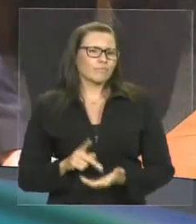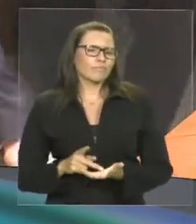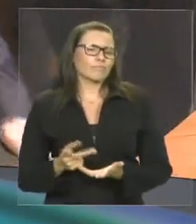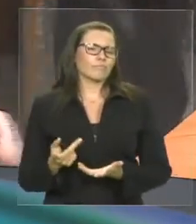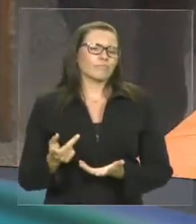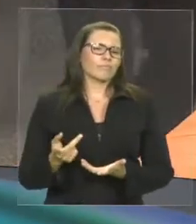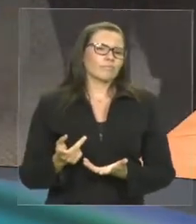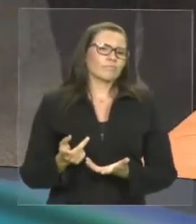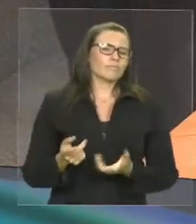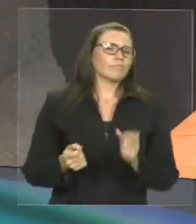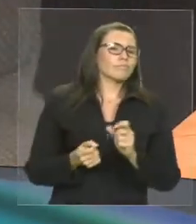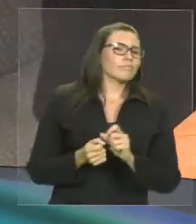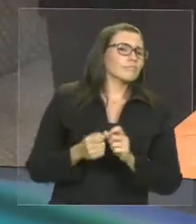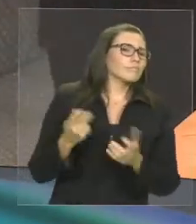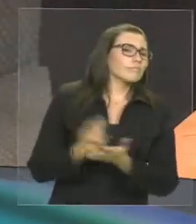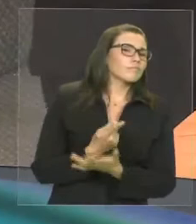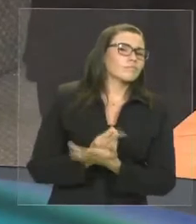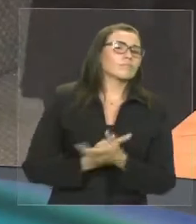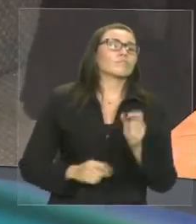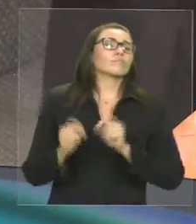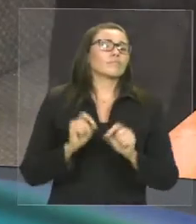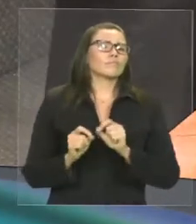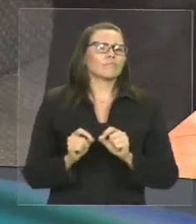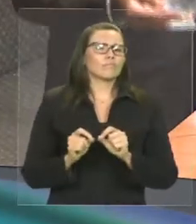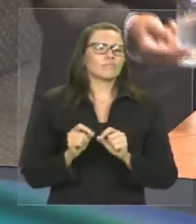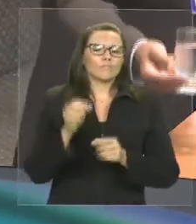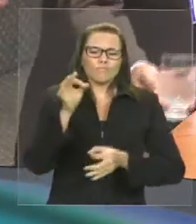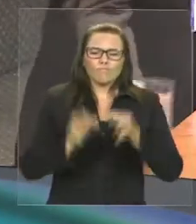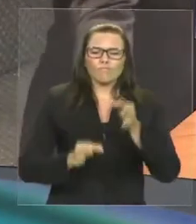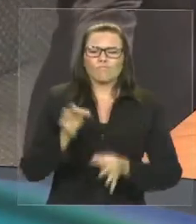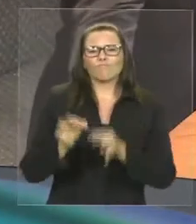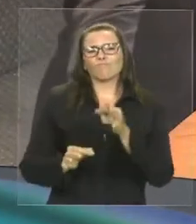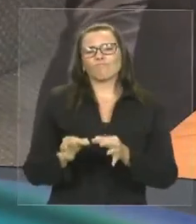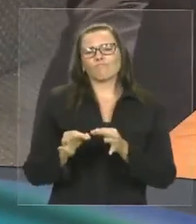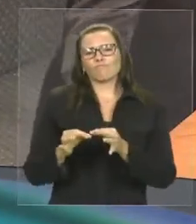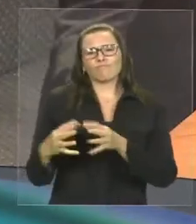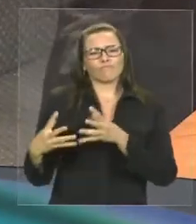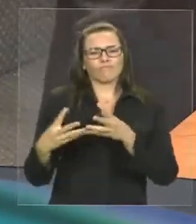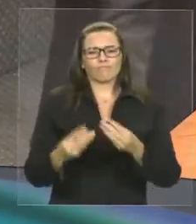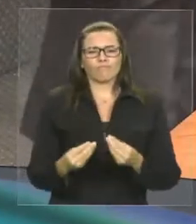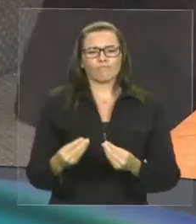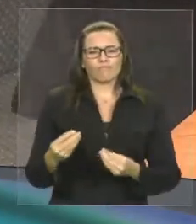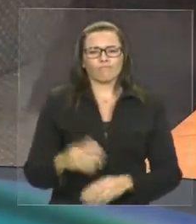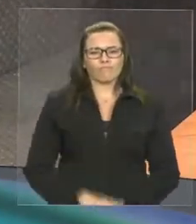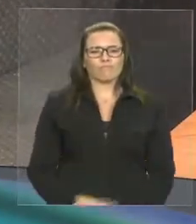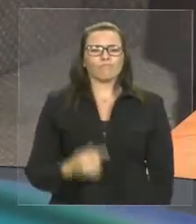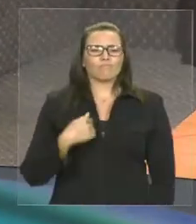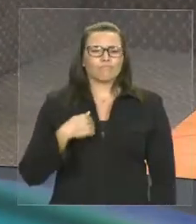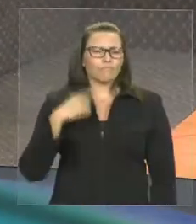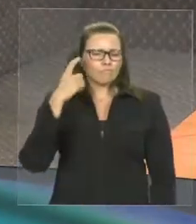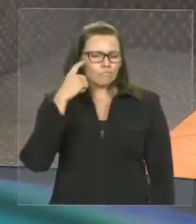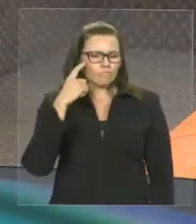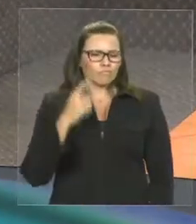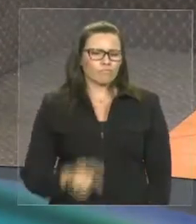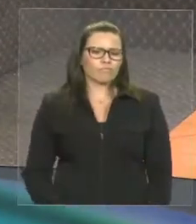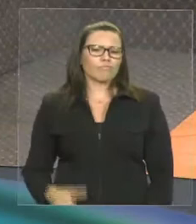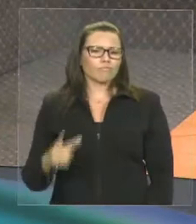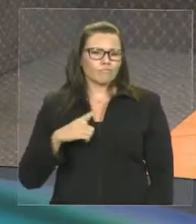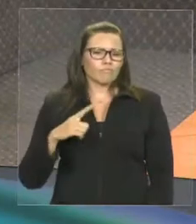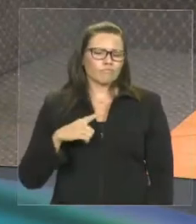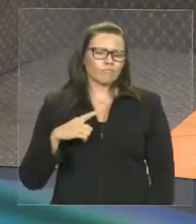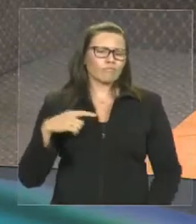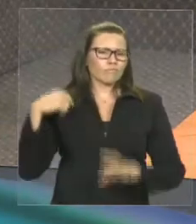Eu acho que deve ter, senhor presidente, os vídeos de sessões passadas. Eu gostaria que se alguém se